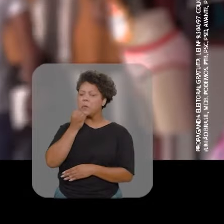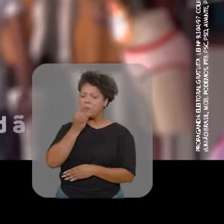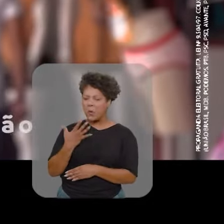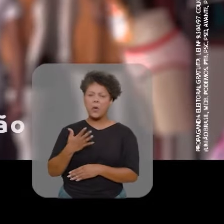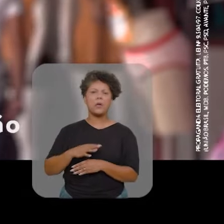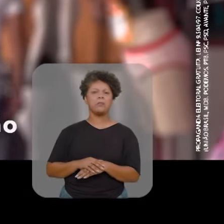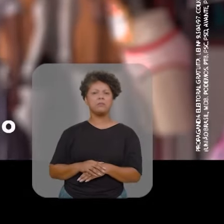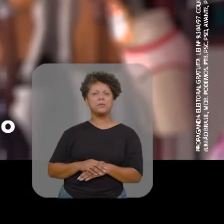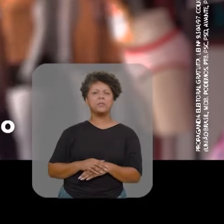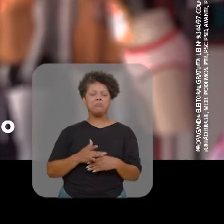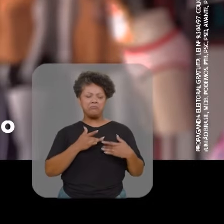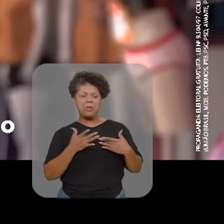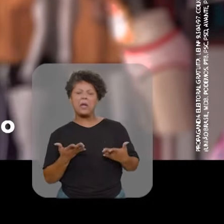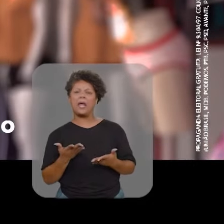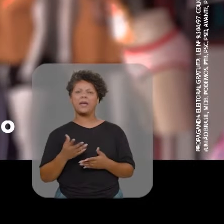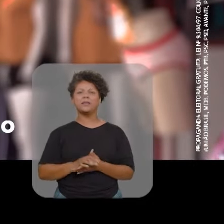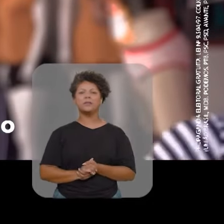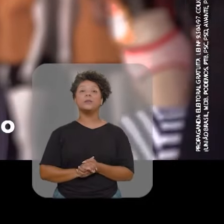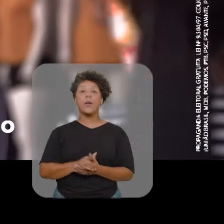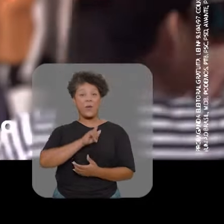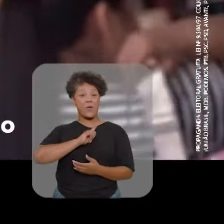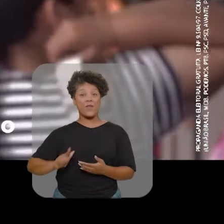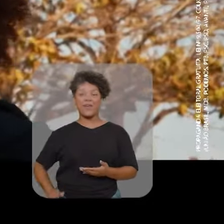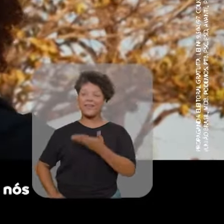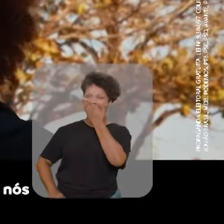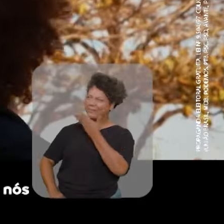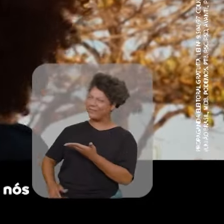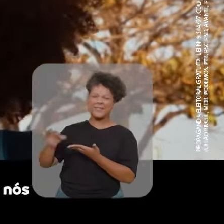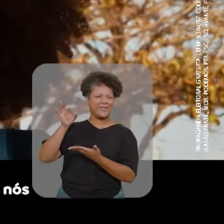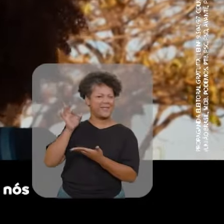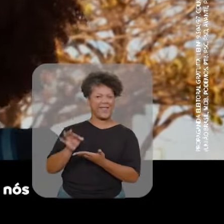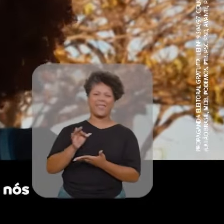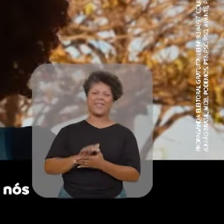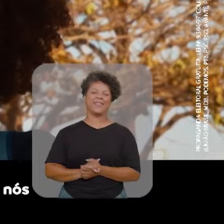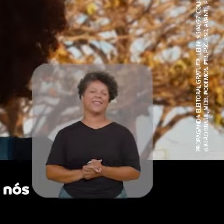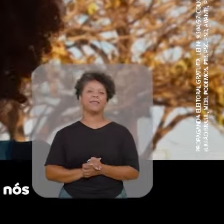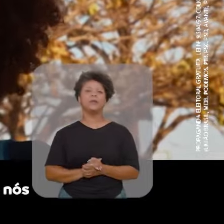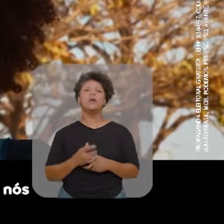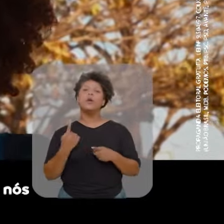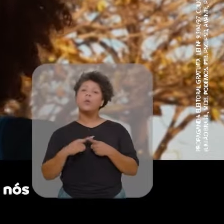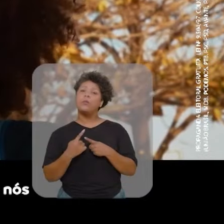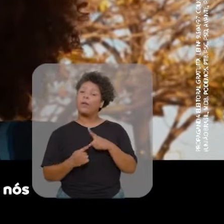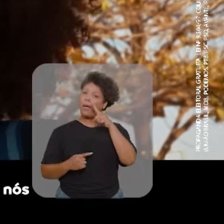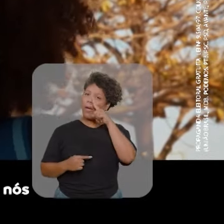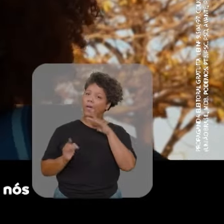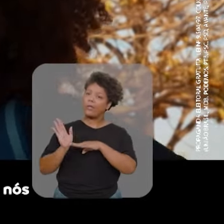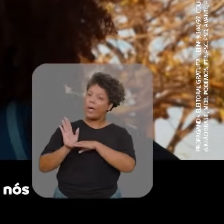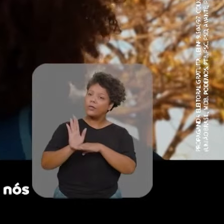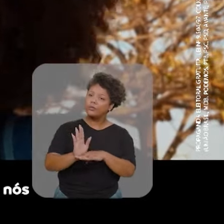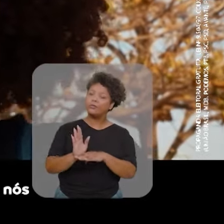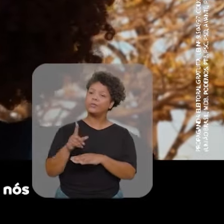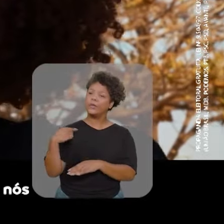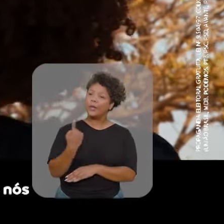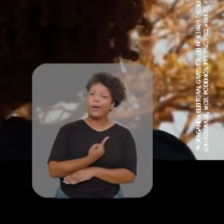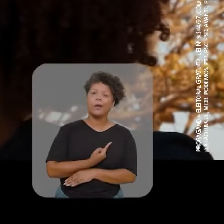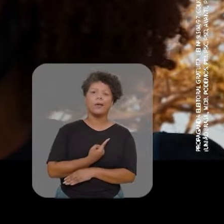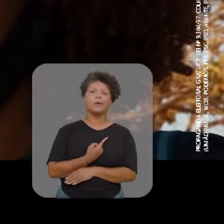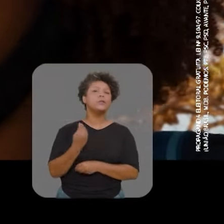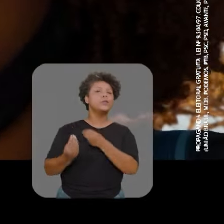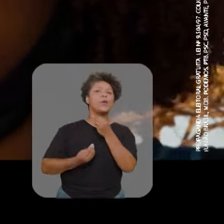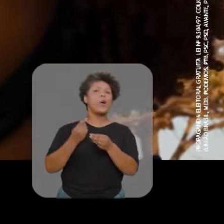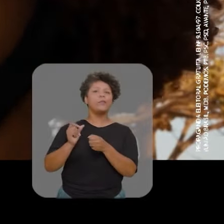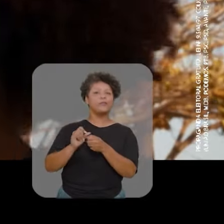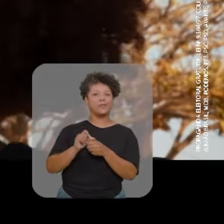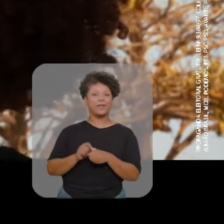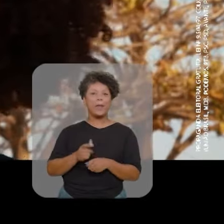É uma pessoa muito boa, O cara honesto, o cara digno O governador é ele, com toda certeza Porque ele tem ajudado bastante nós E